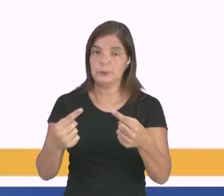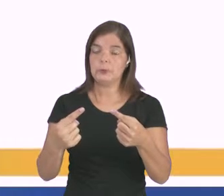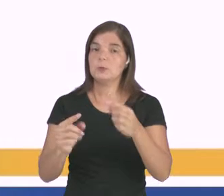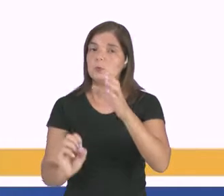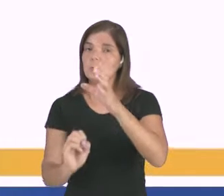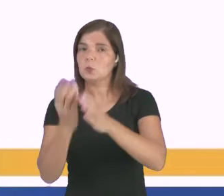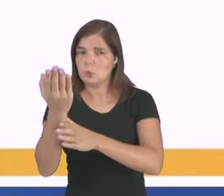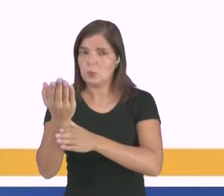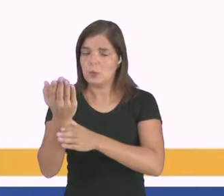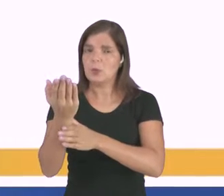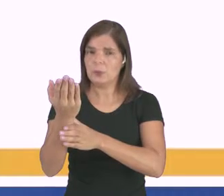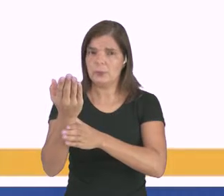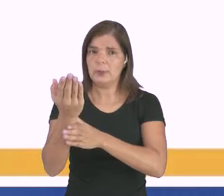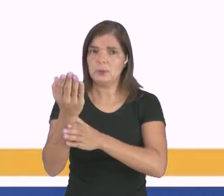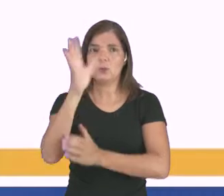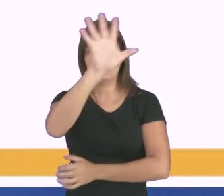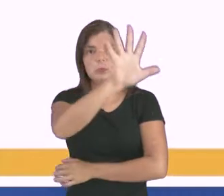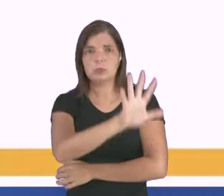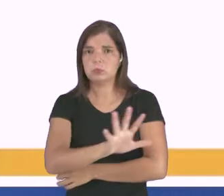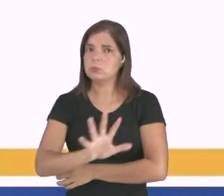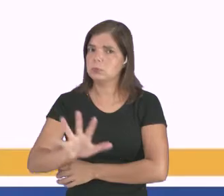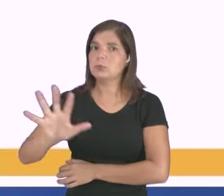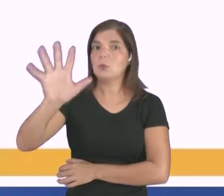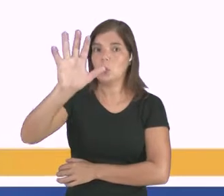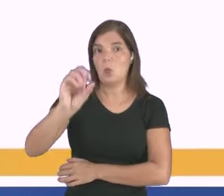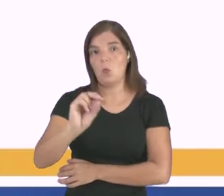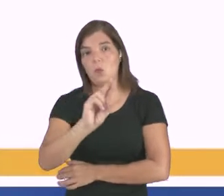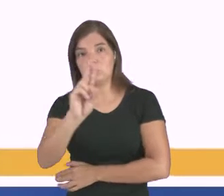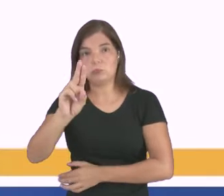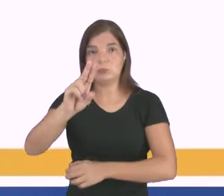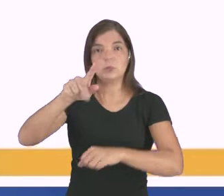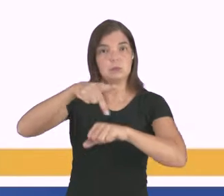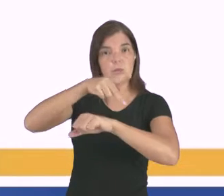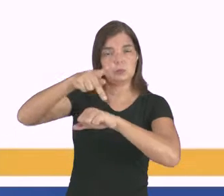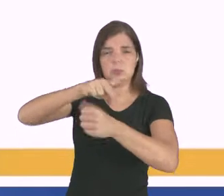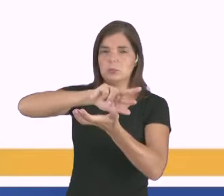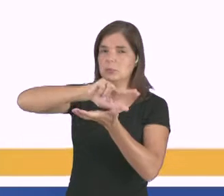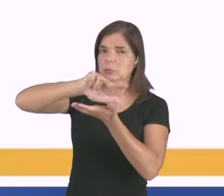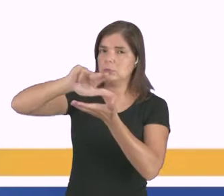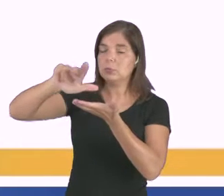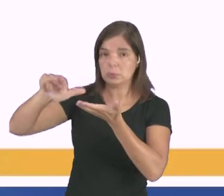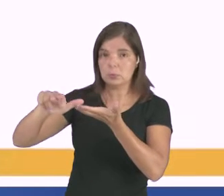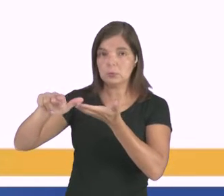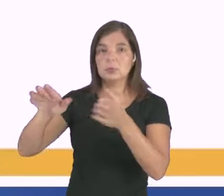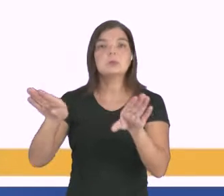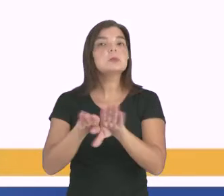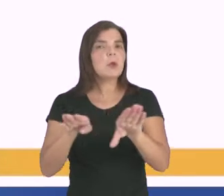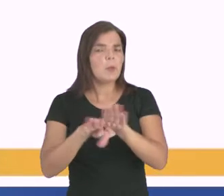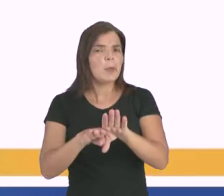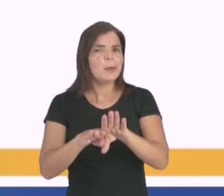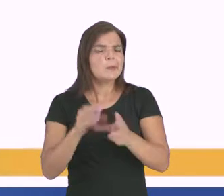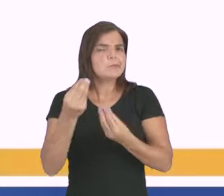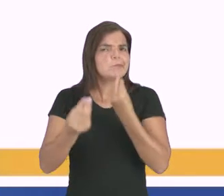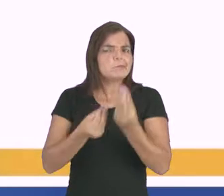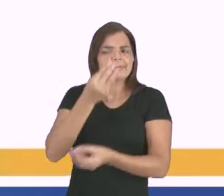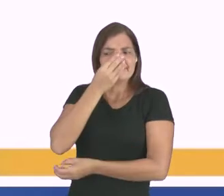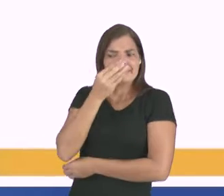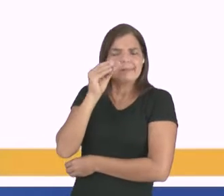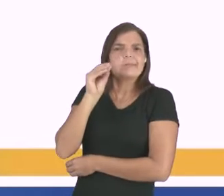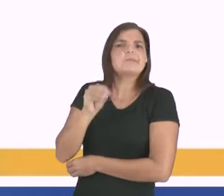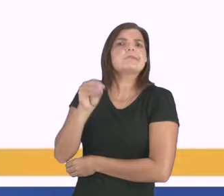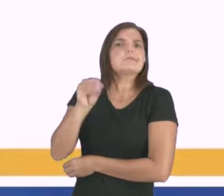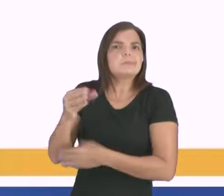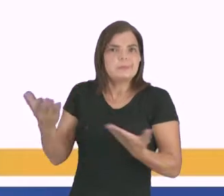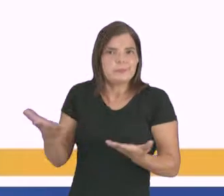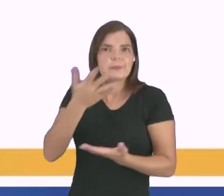acontece em âmbito universal ou mundial e é tratada de forma banalizada, ou seja, é uma forma de agir